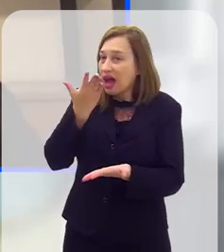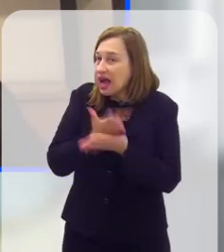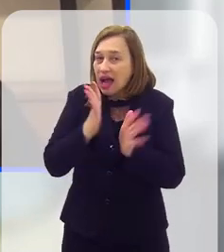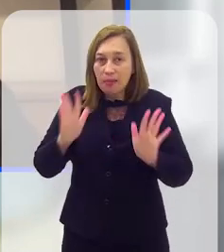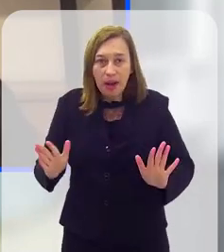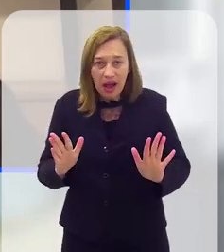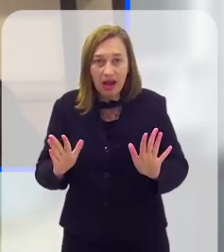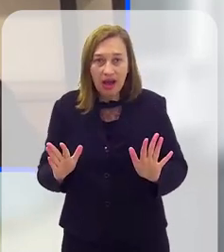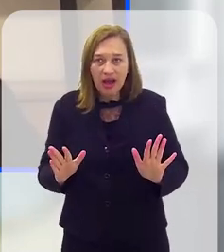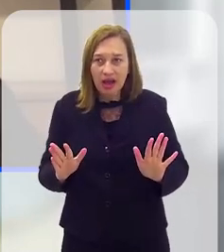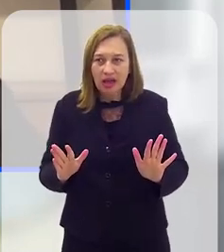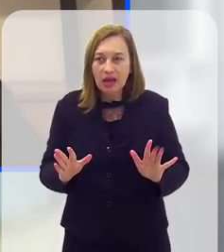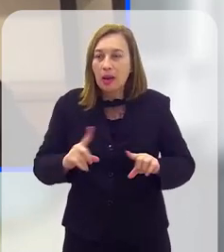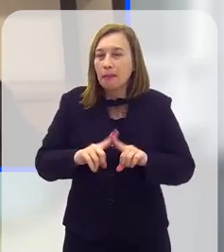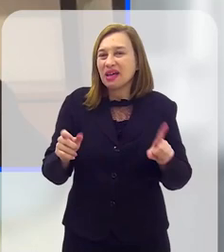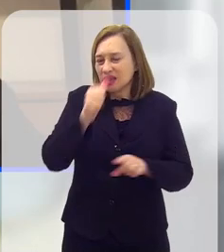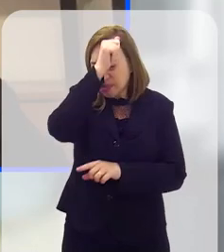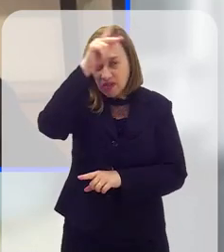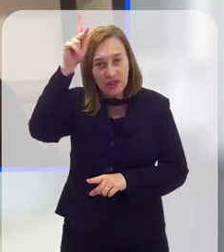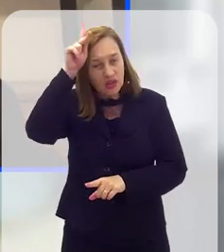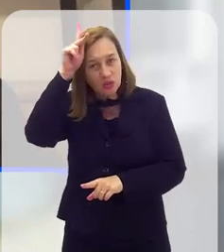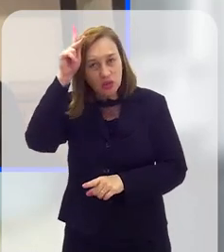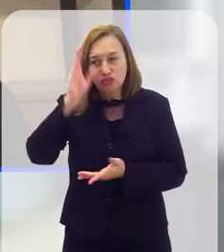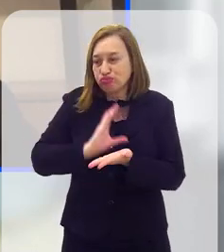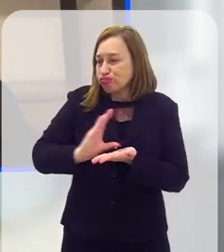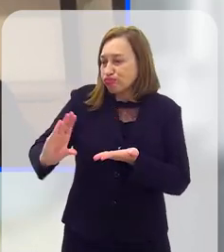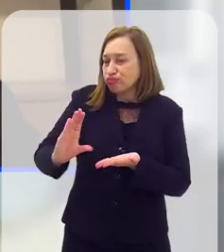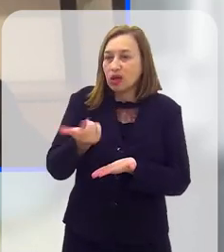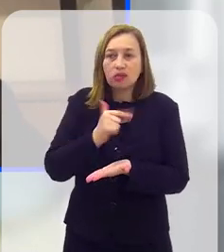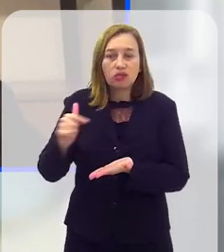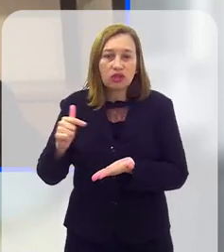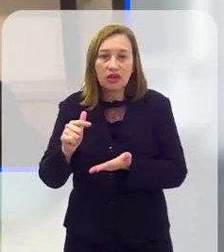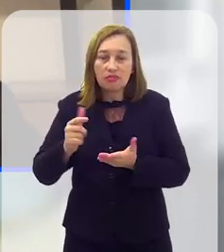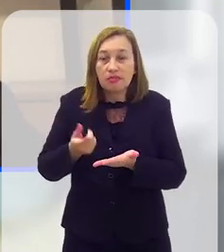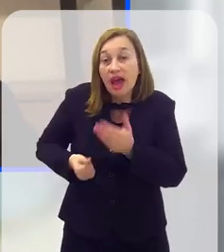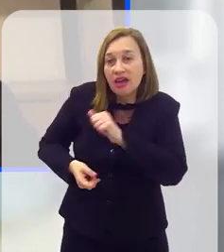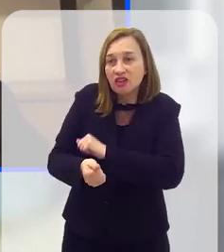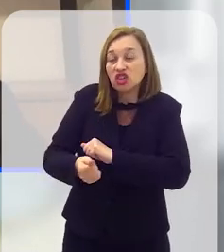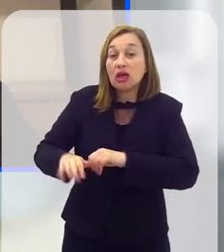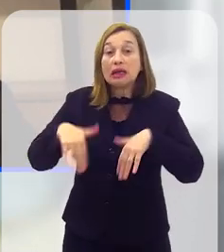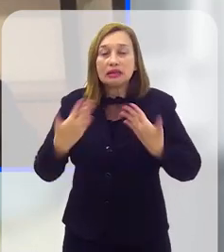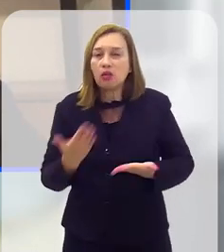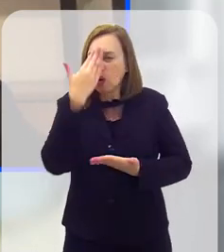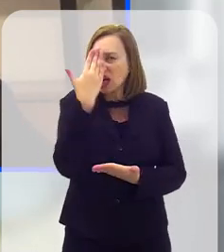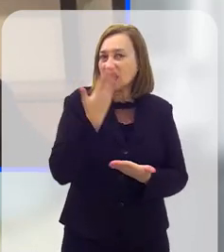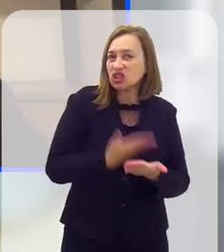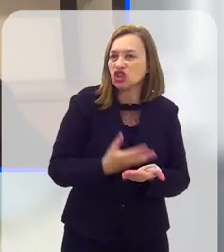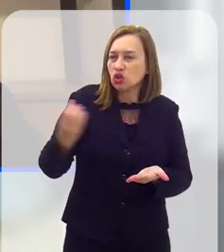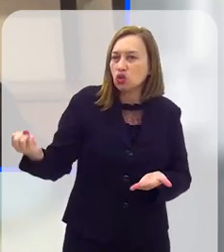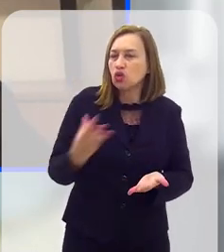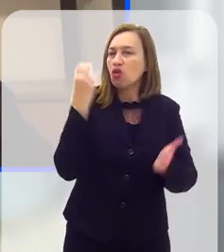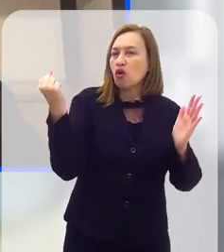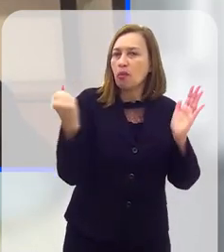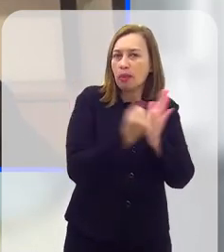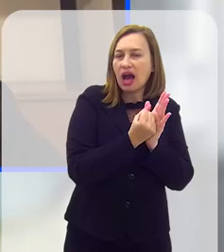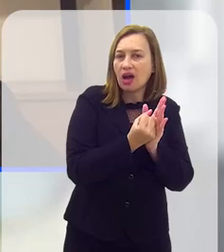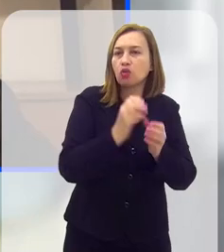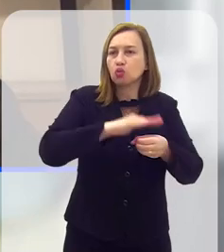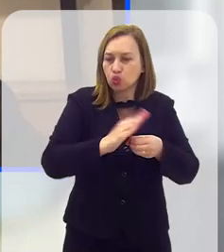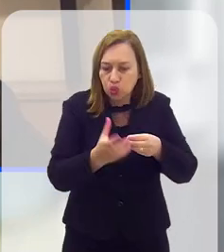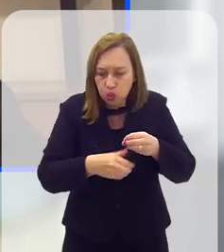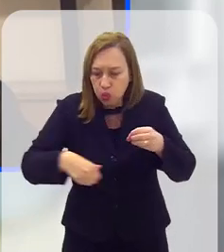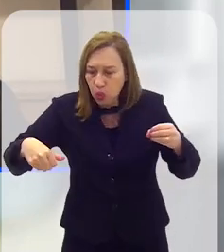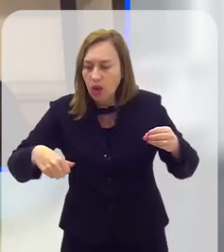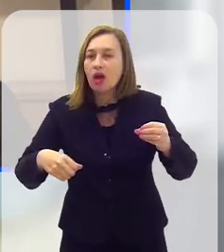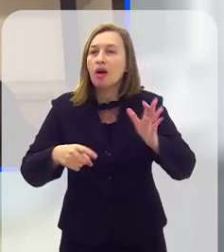lixões a acabarem e virarem aterros sanitários, mas as prefeituras não têm recurso para investir, para formar um aterro. Então, eu acredito que o